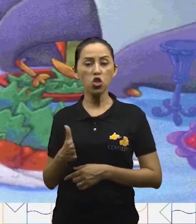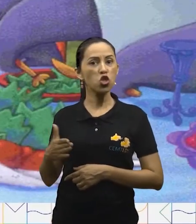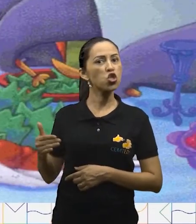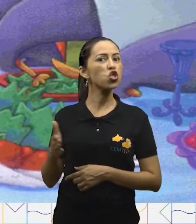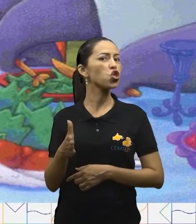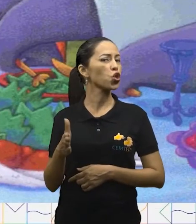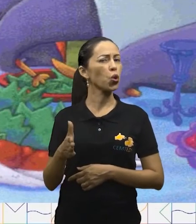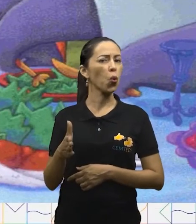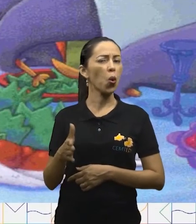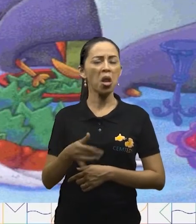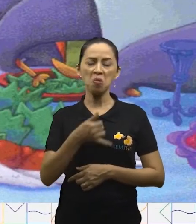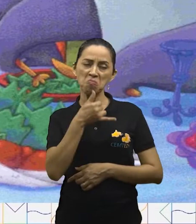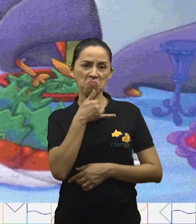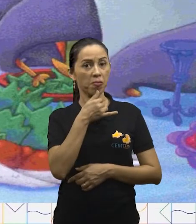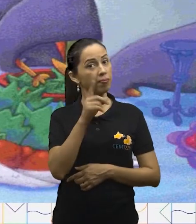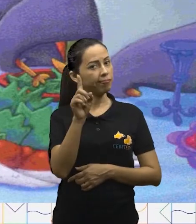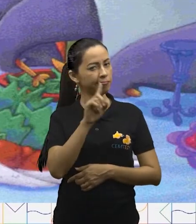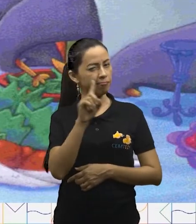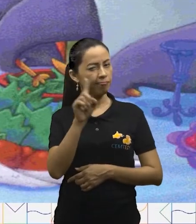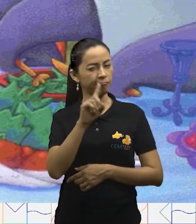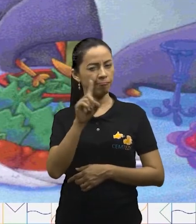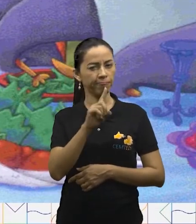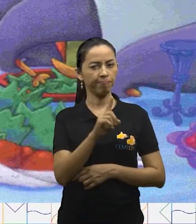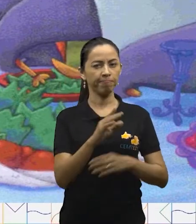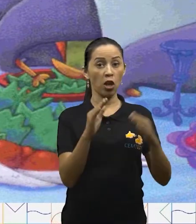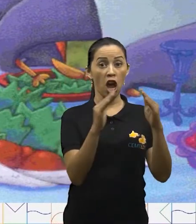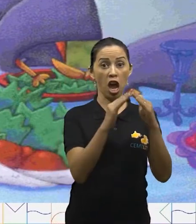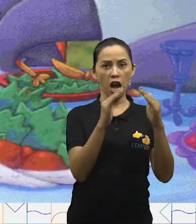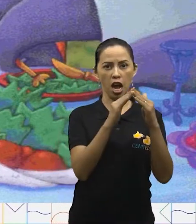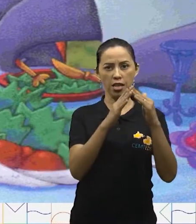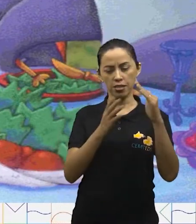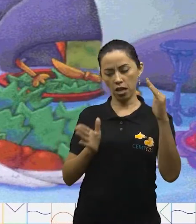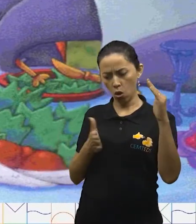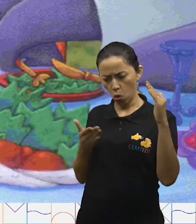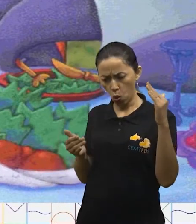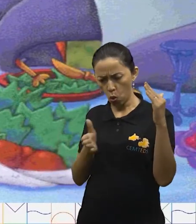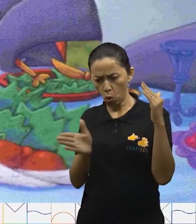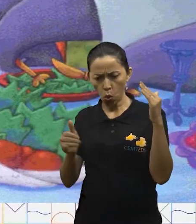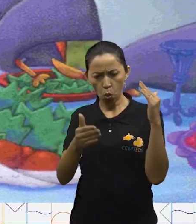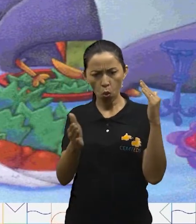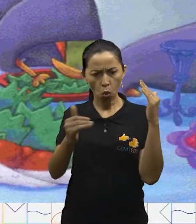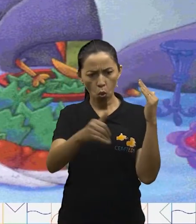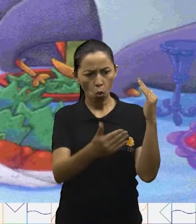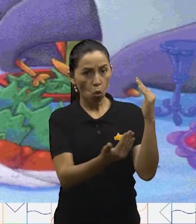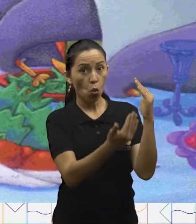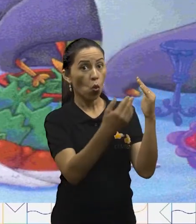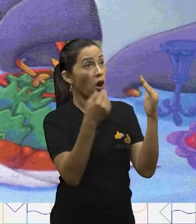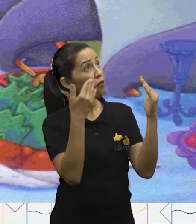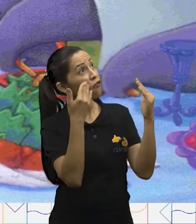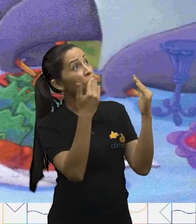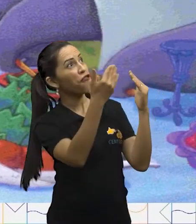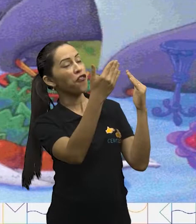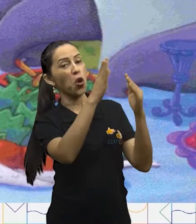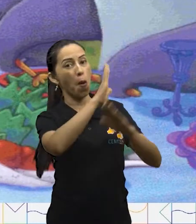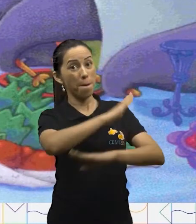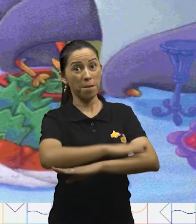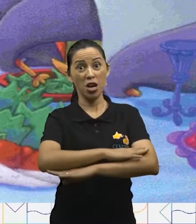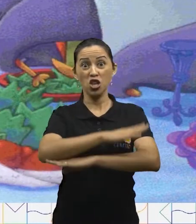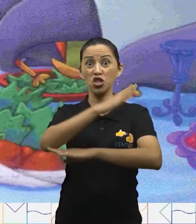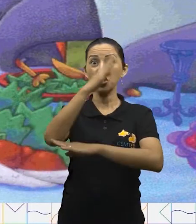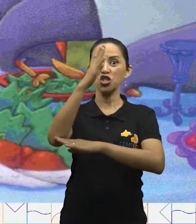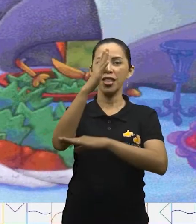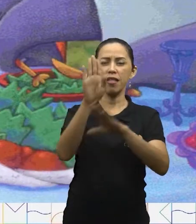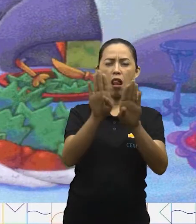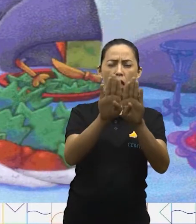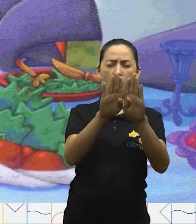não desanimou. Rodeou a casa até que encontrou uma janela meio aberta e